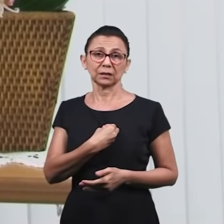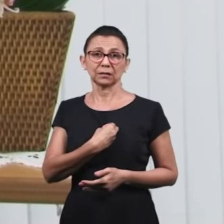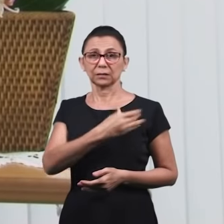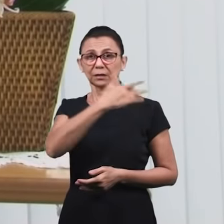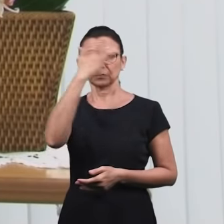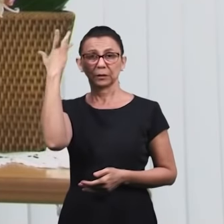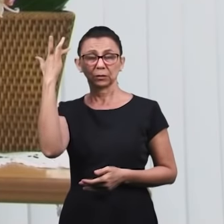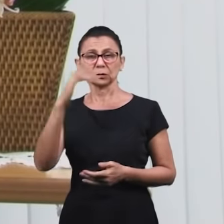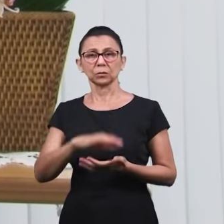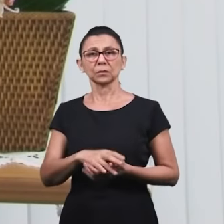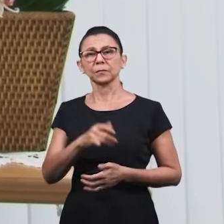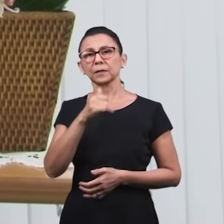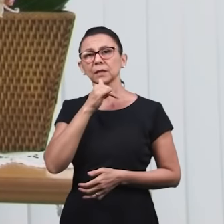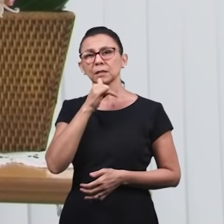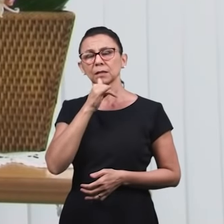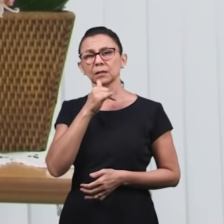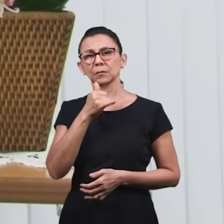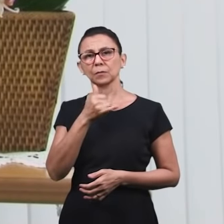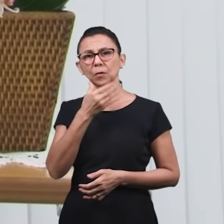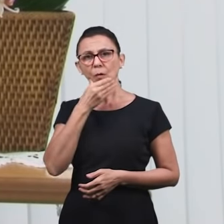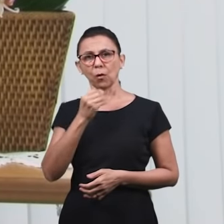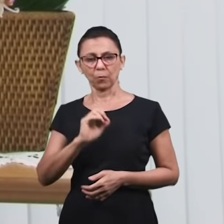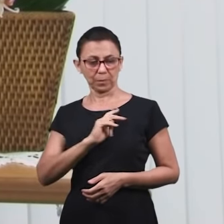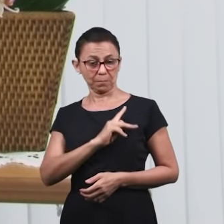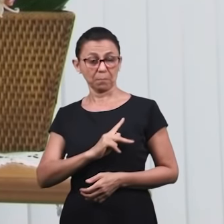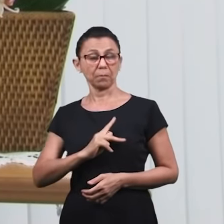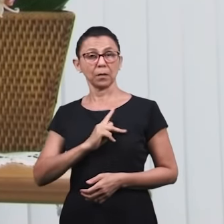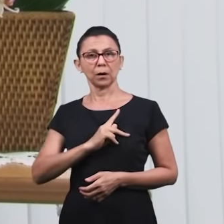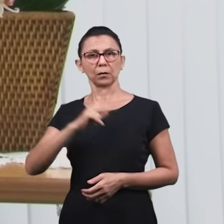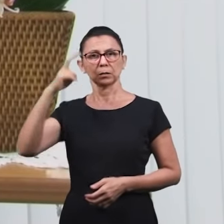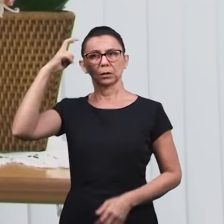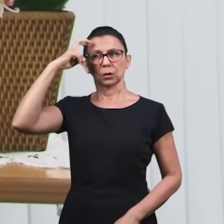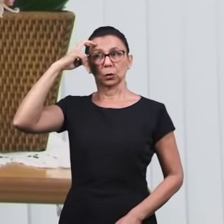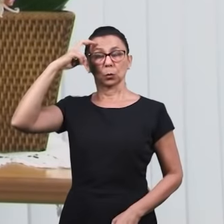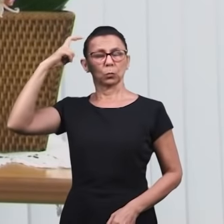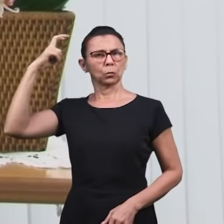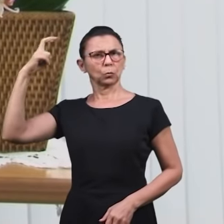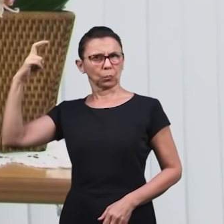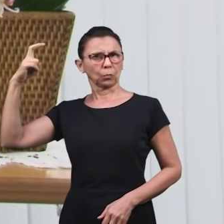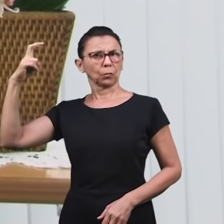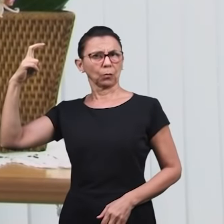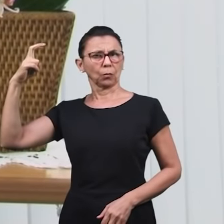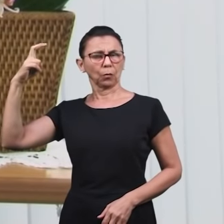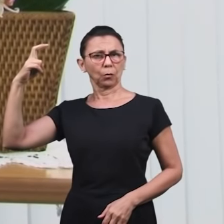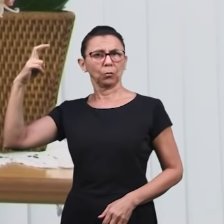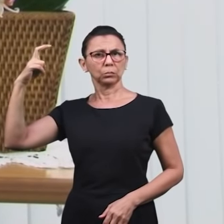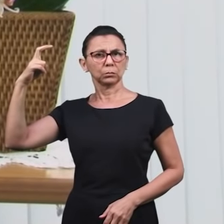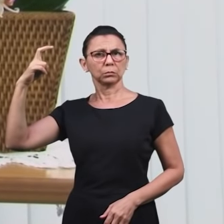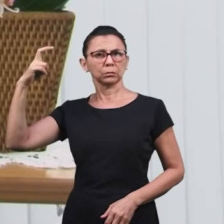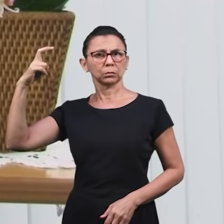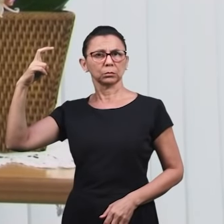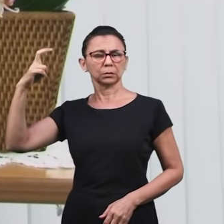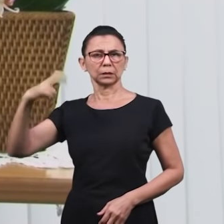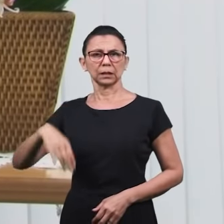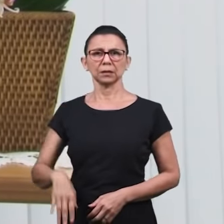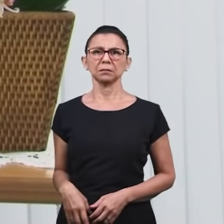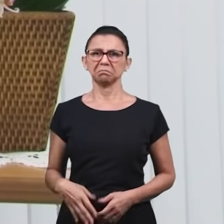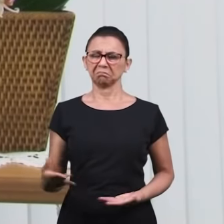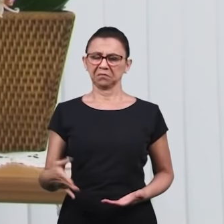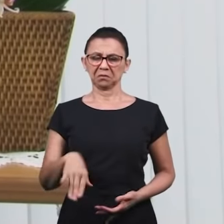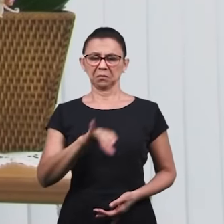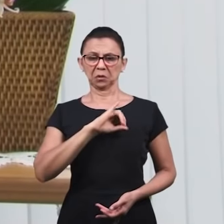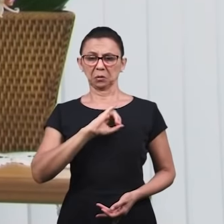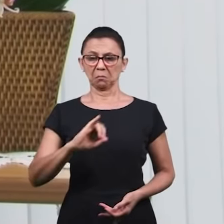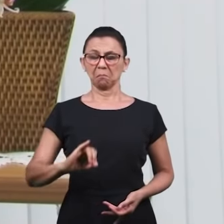faz na vida do homem? Vamos tomar um exemplo daqueles dias. Paulo, que era um homem culto, era um homem de grande